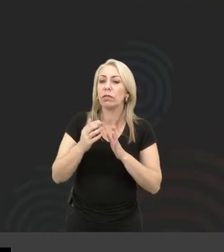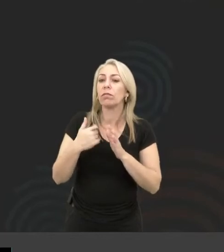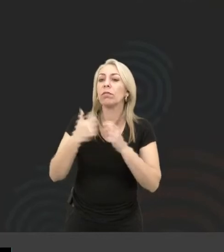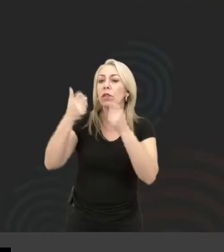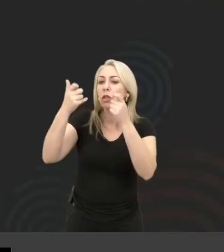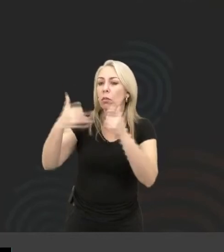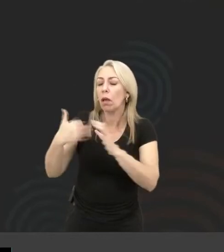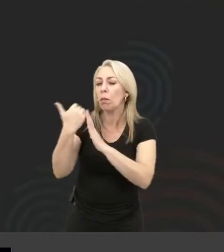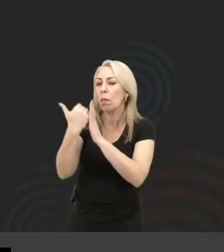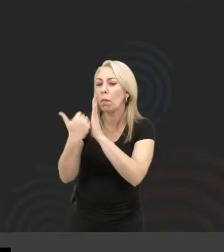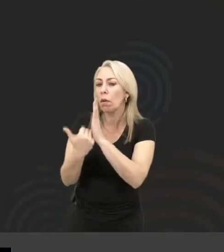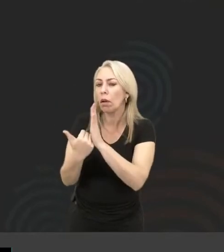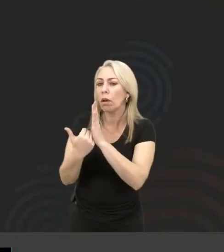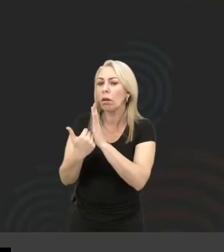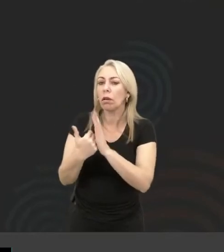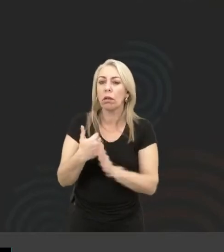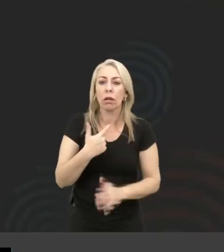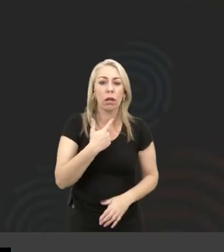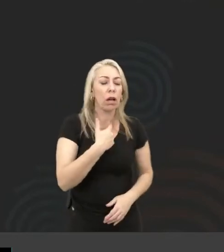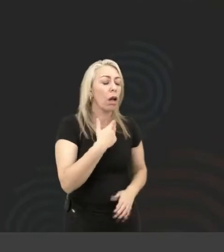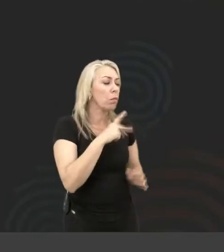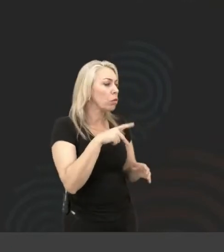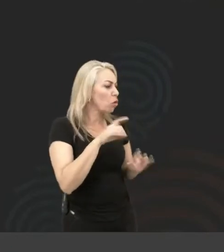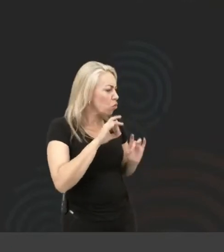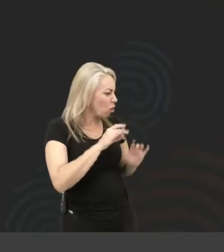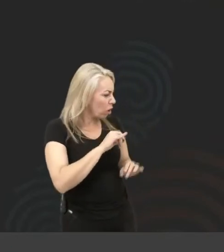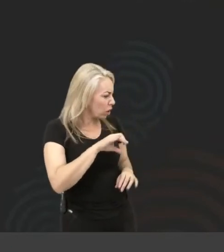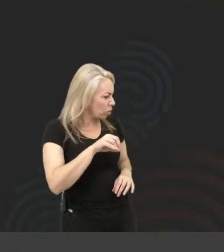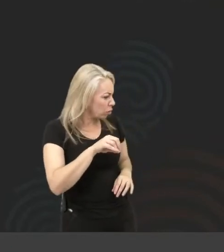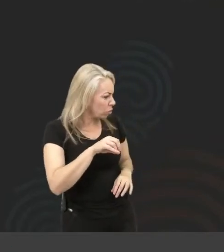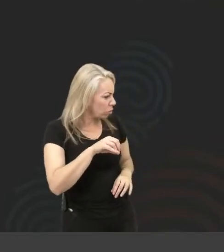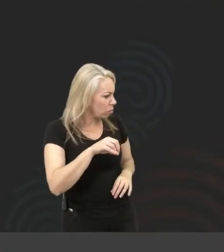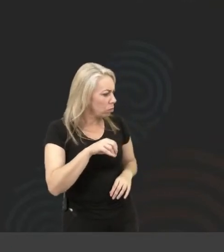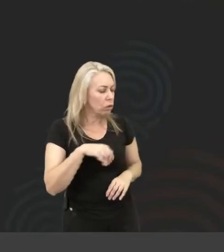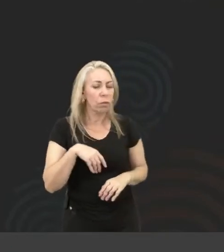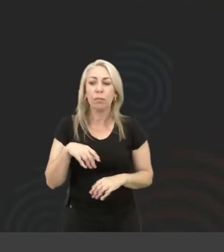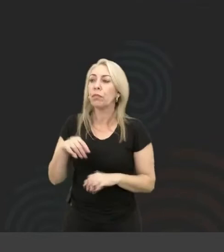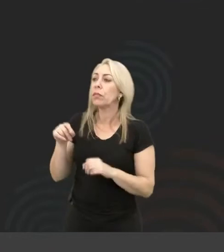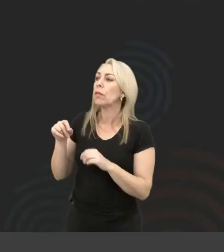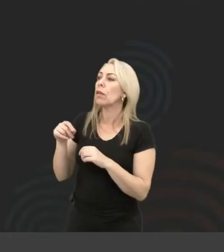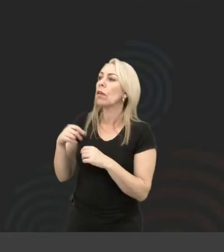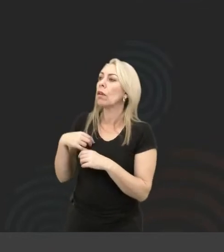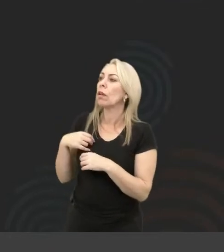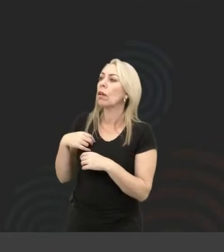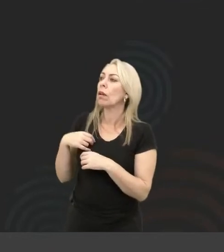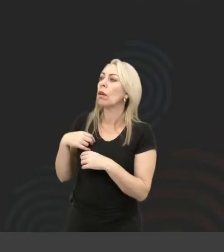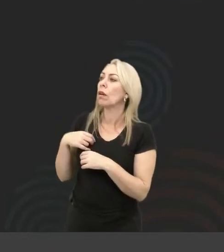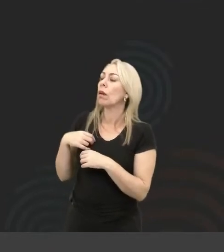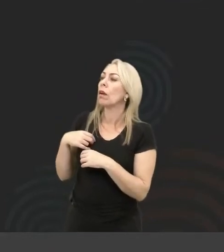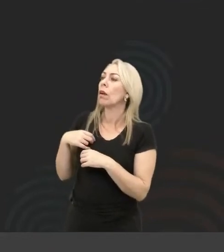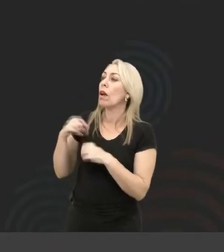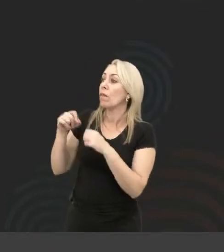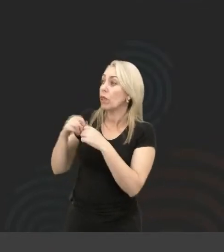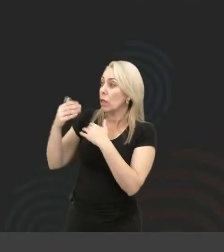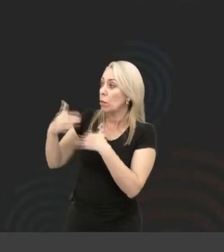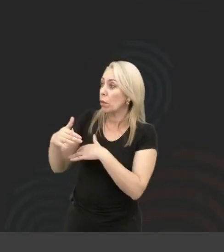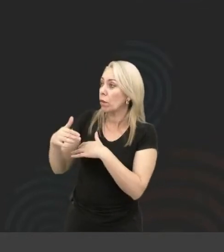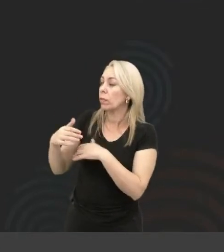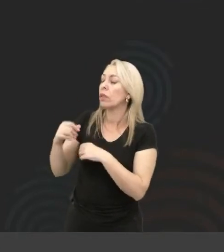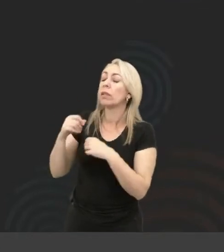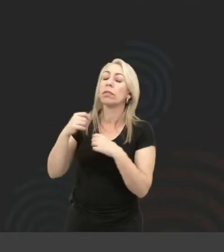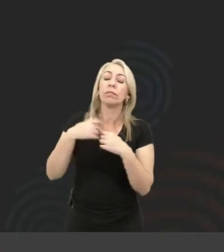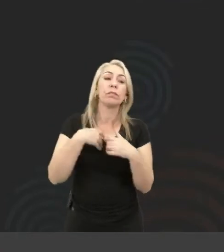e tal. nossa, mas é assim, só isso? Só isso. Pra fazer a prova, pra fazer a prova, assim, assim, assim, nossa, mas só isso, só isso. No meu caso,